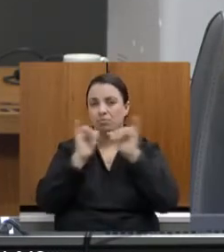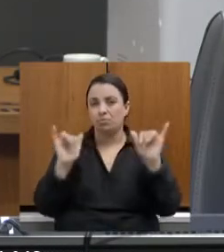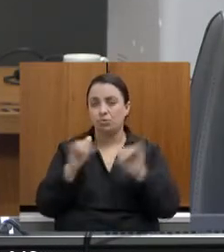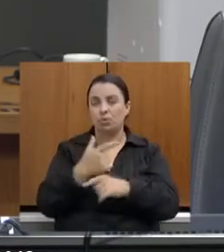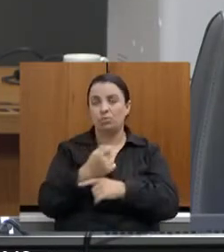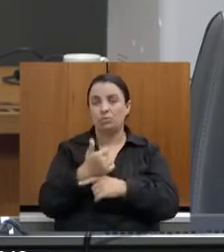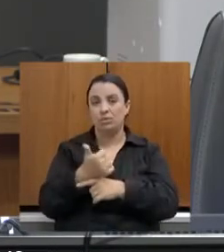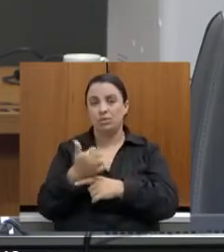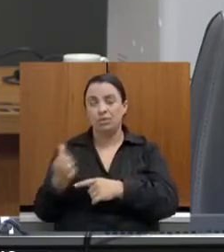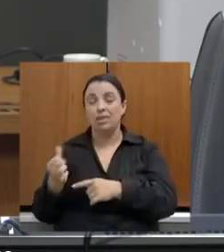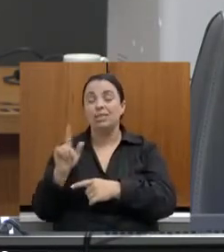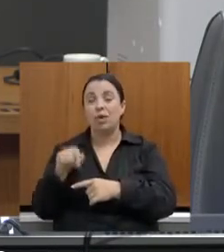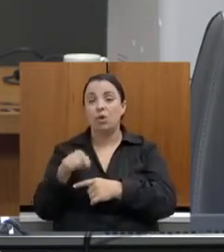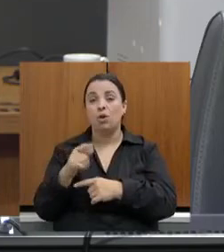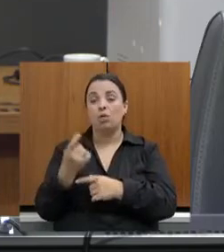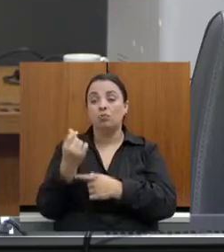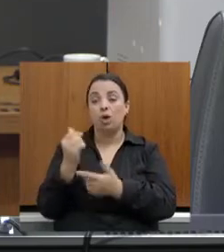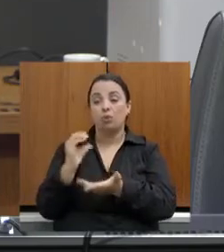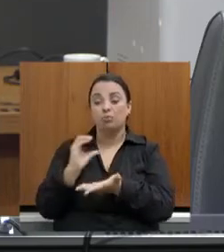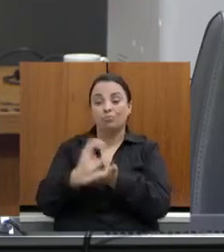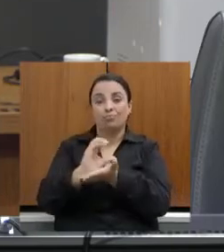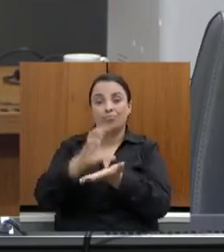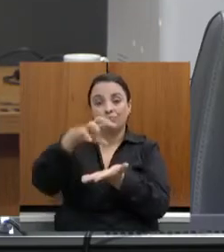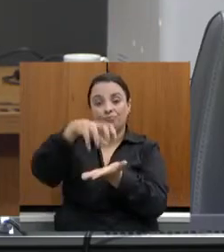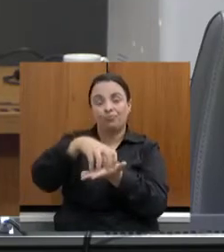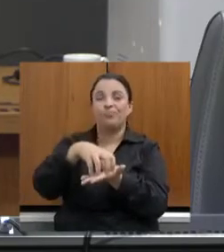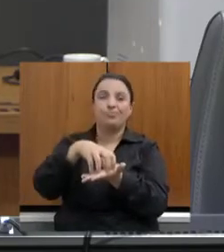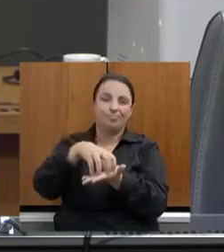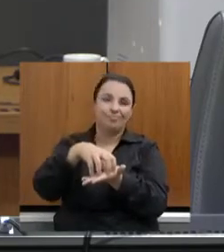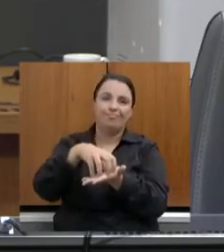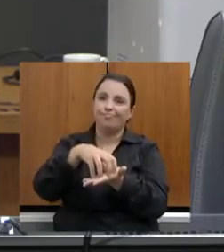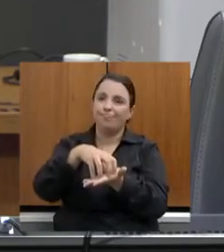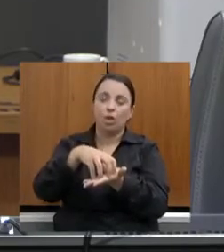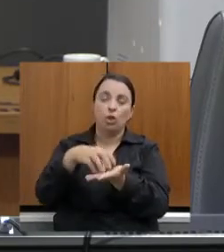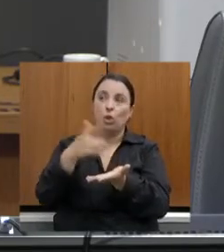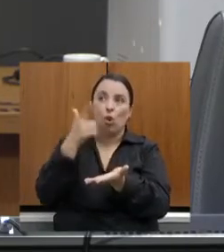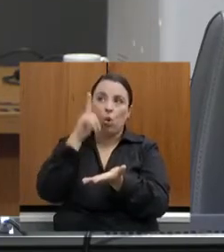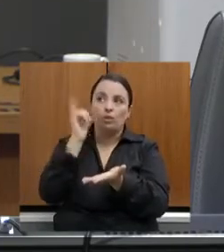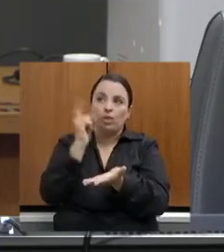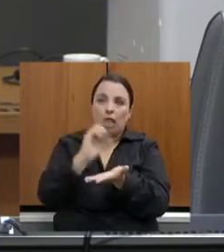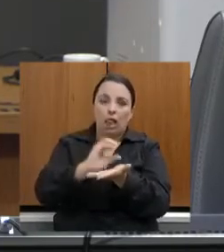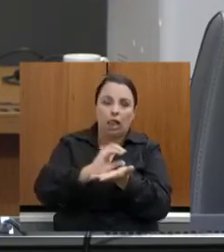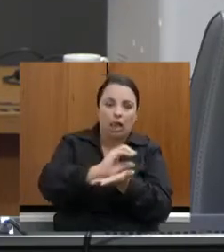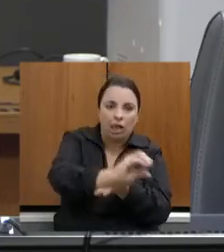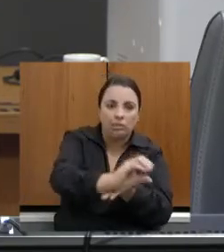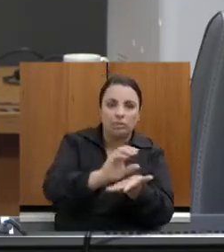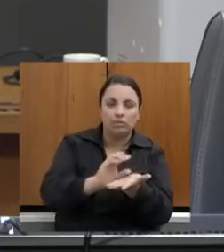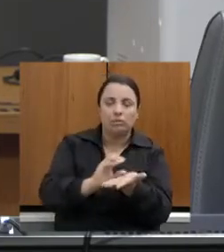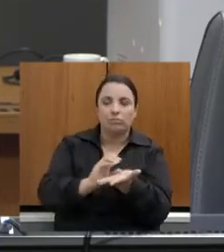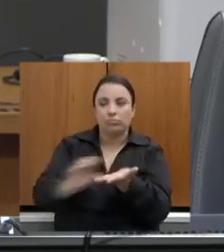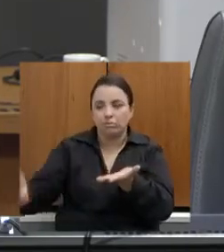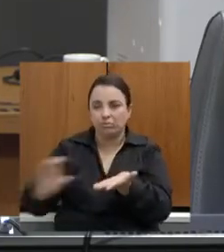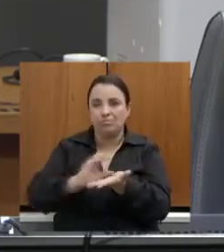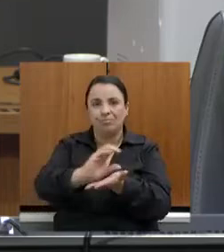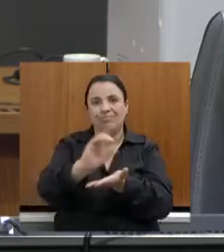recursos, que infelizmente o ICMS esportivo e outros critérios ainda não conseguiram atacar esse grande problema, que foi